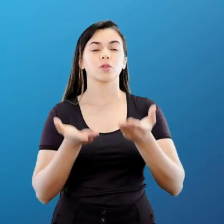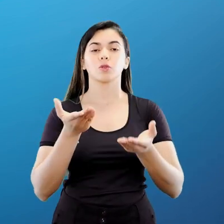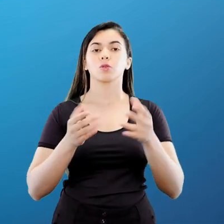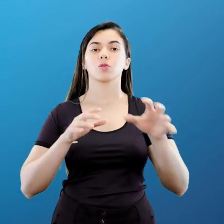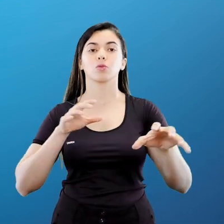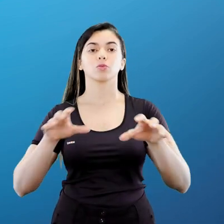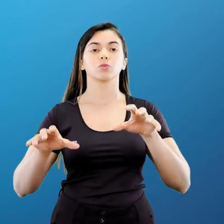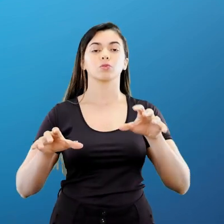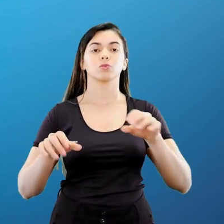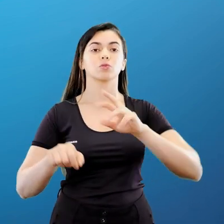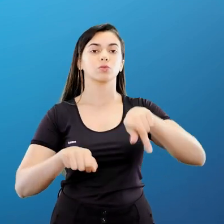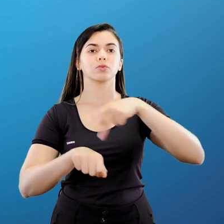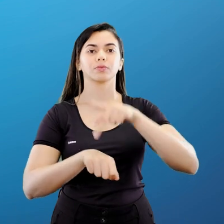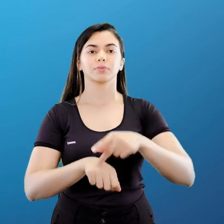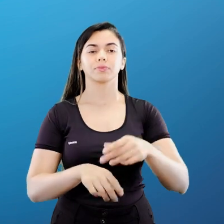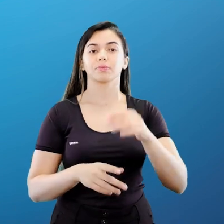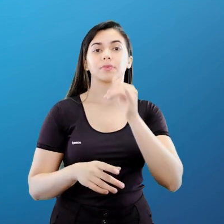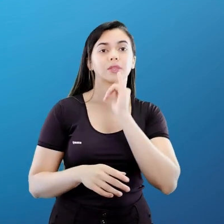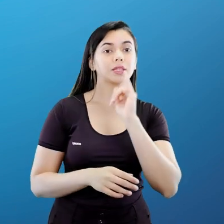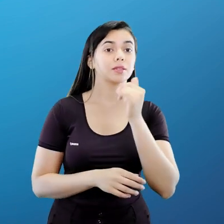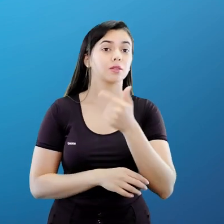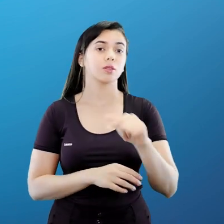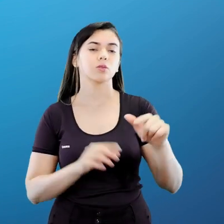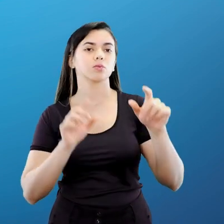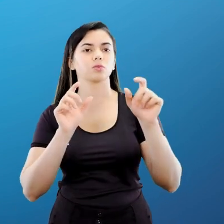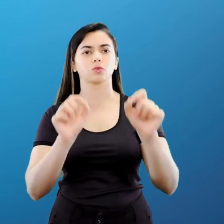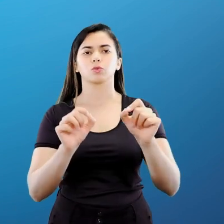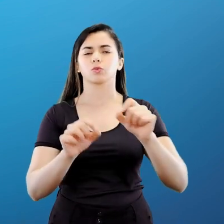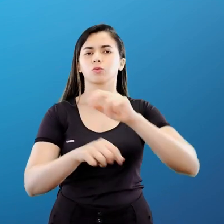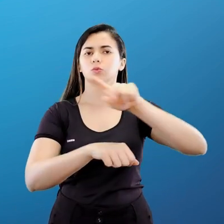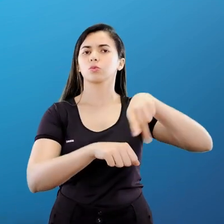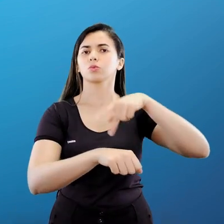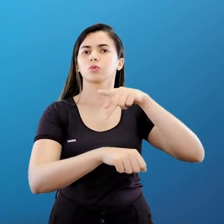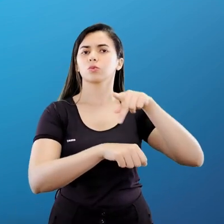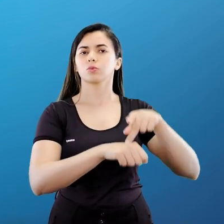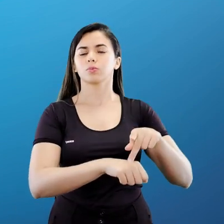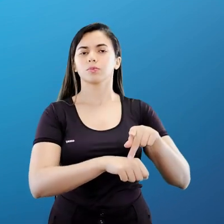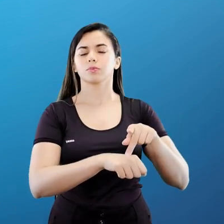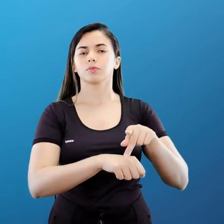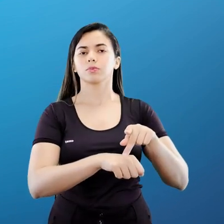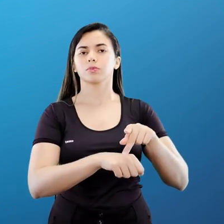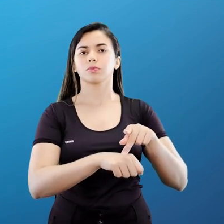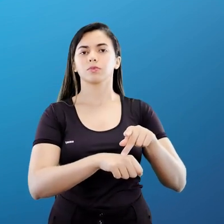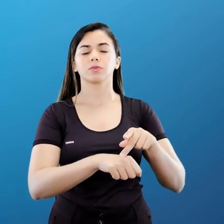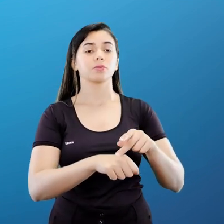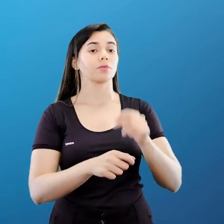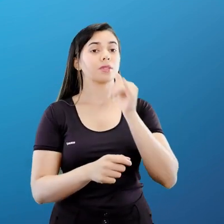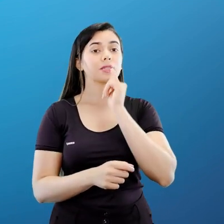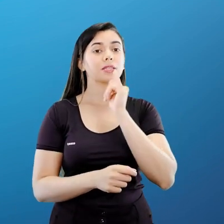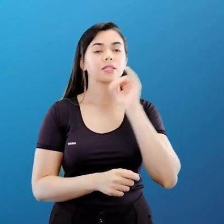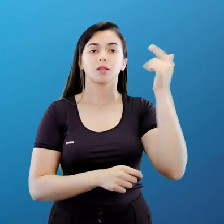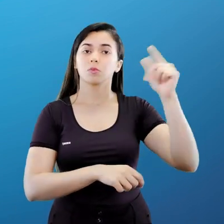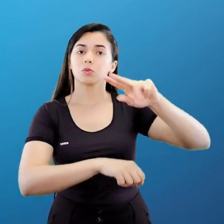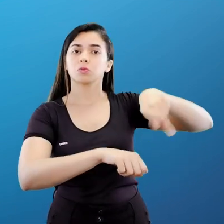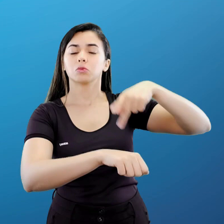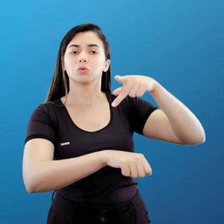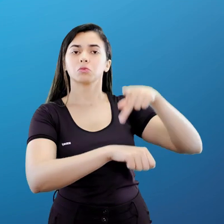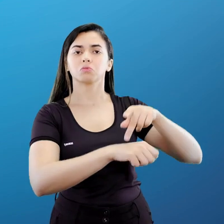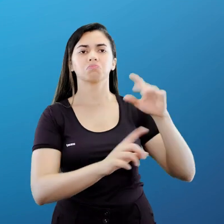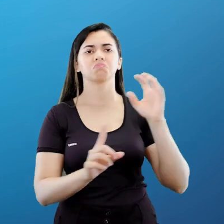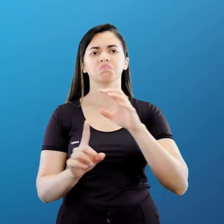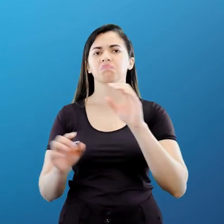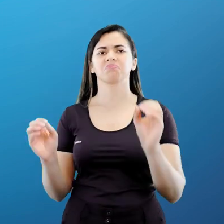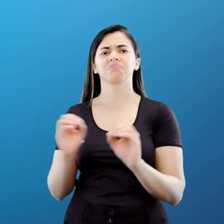como eu falei. Não existia, os demais países, eles tanto fluem quanto contribuem. Nem fluem nem